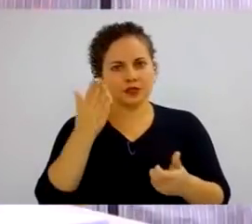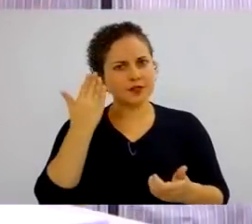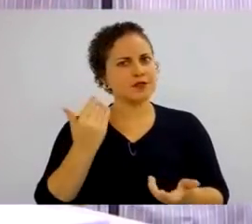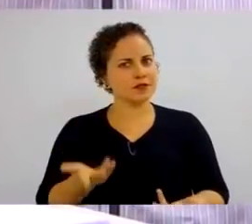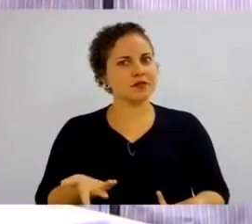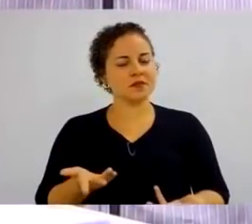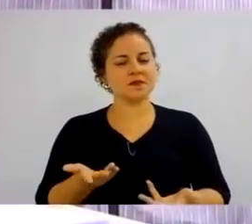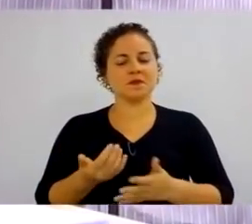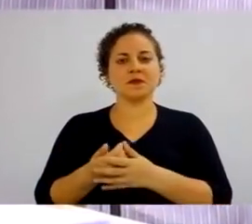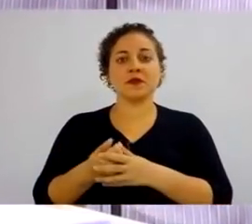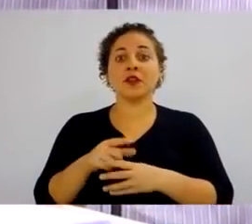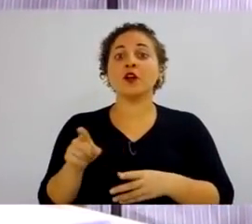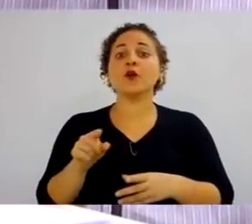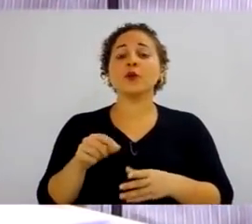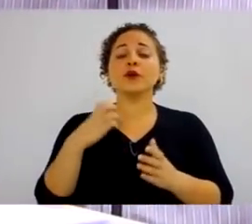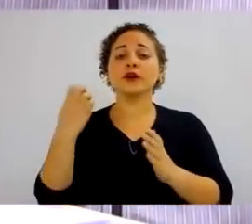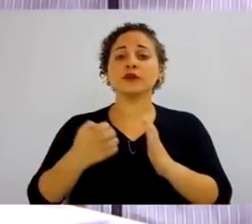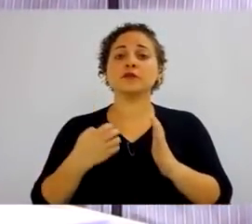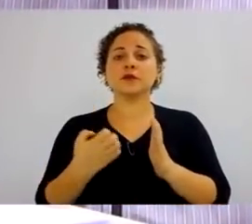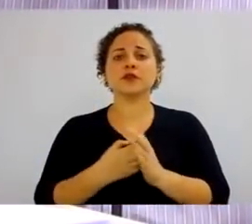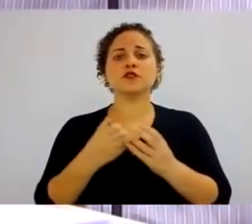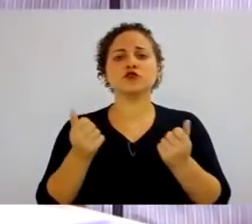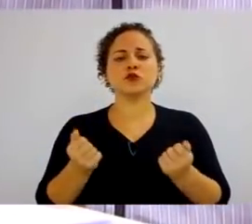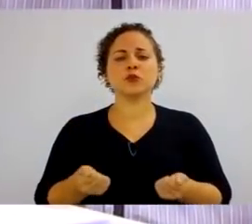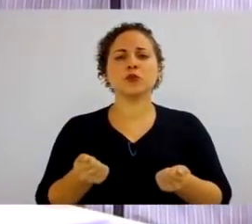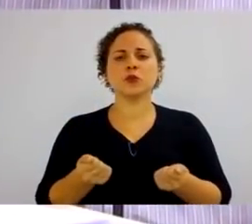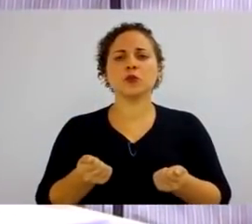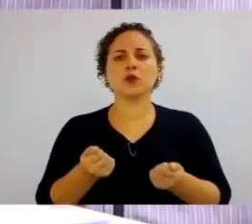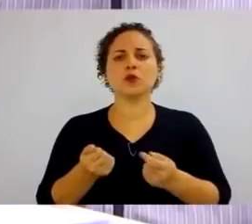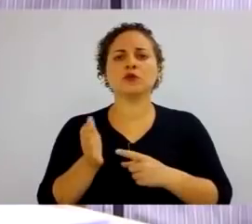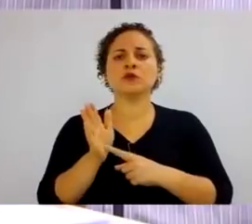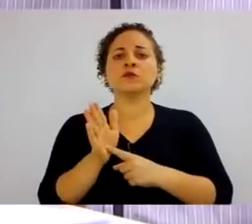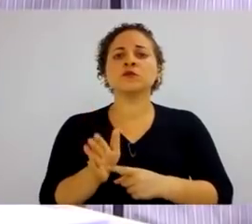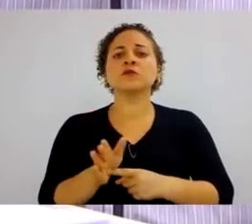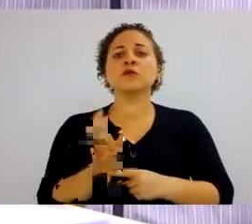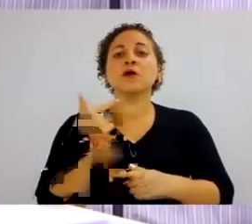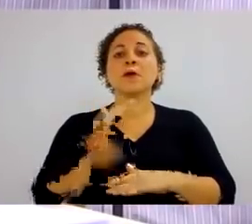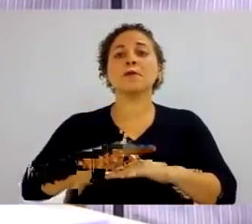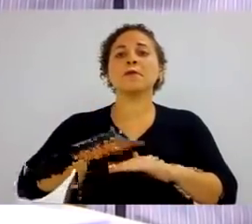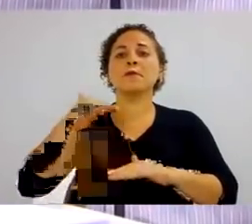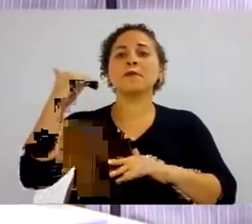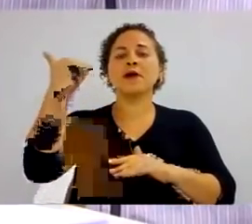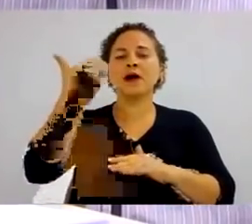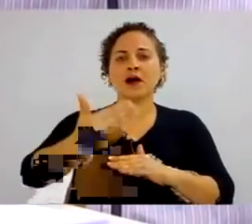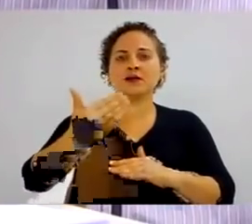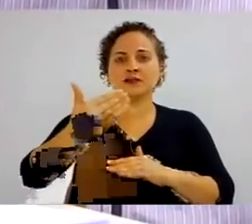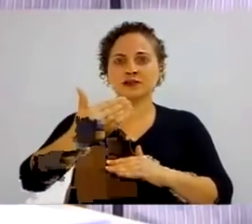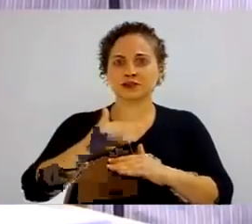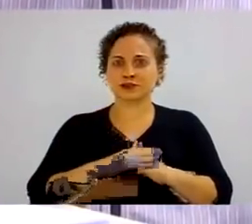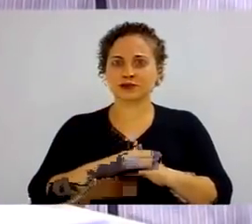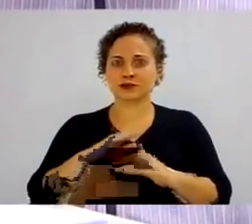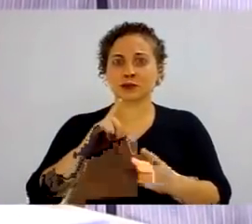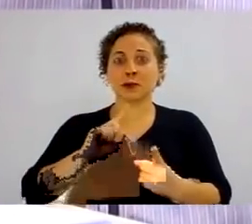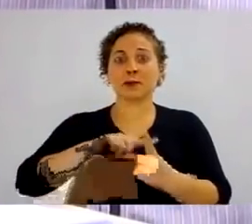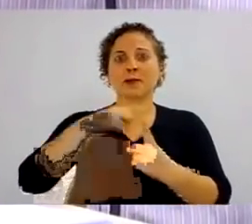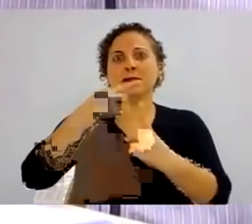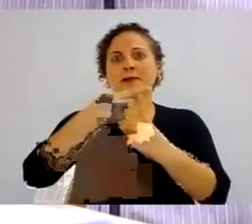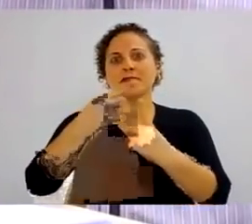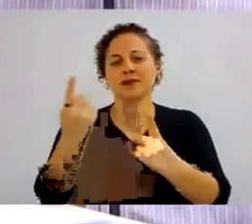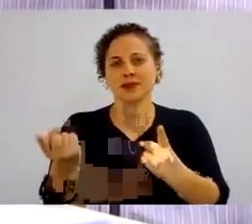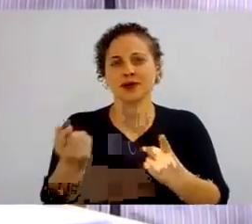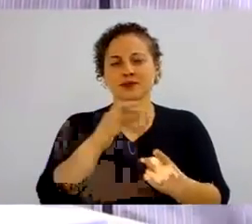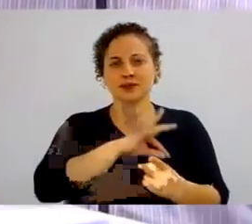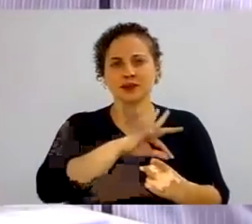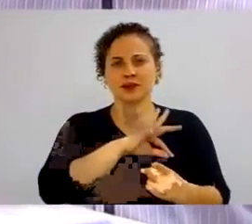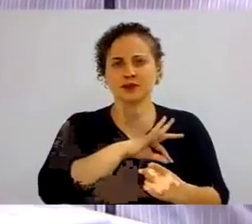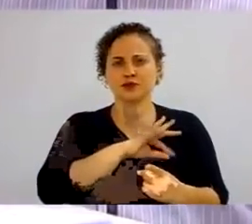é. O que as empresas podem oferecer aos seus funcionários além do salário? Isso mesmo, além do